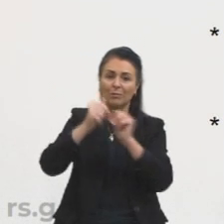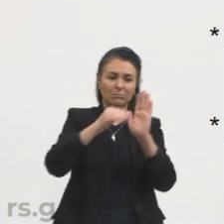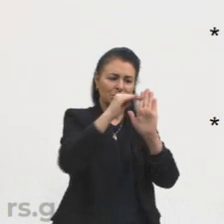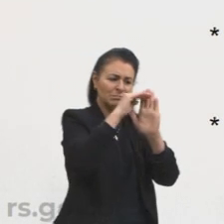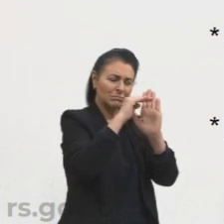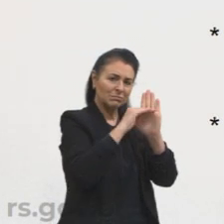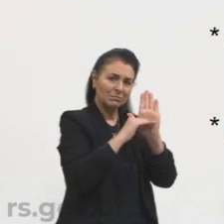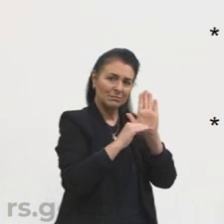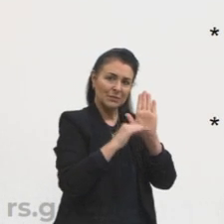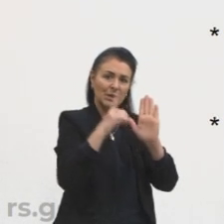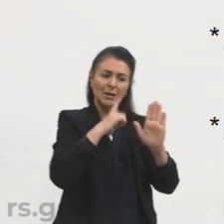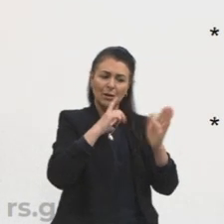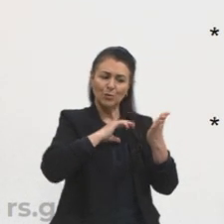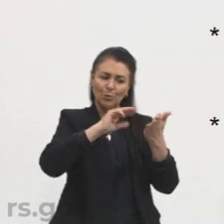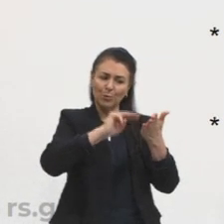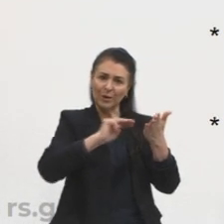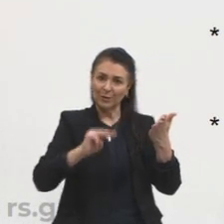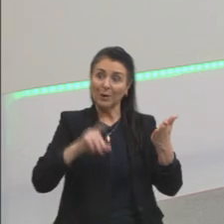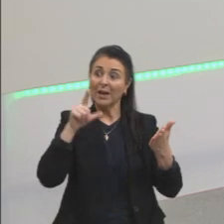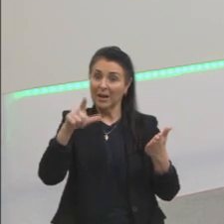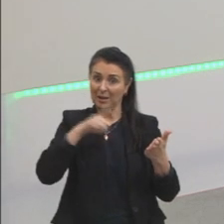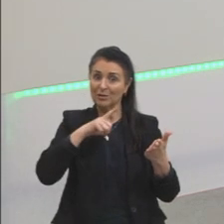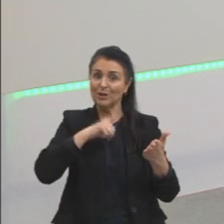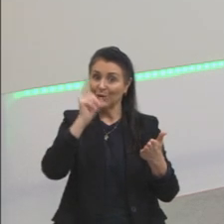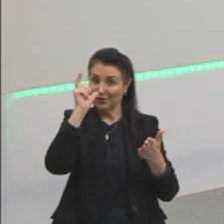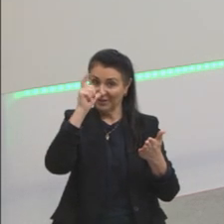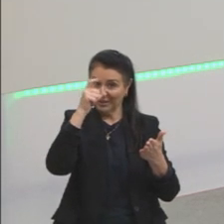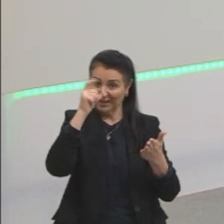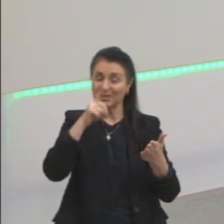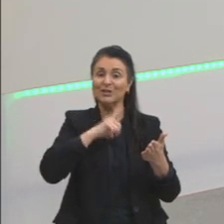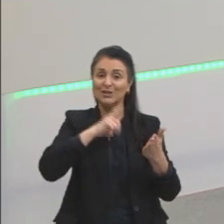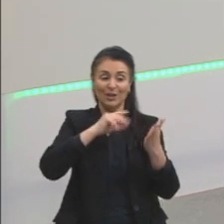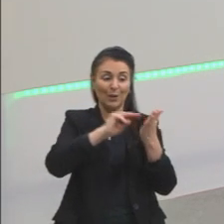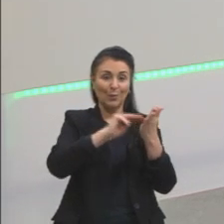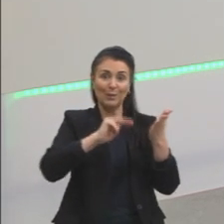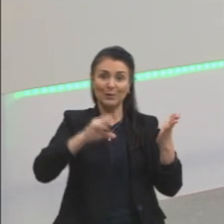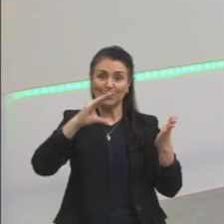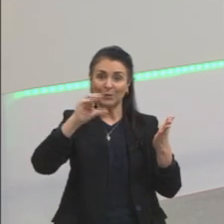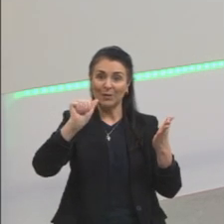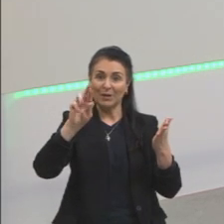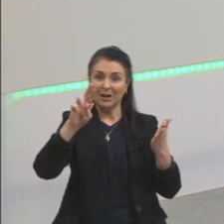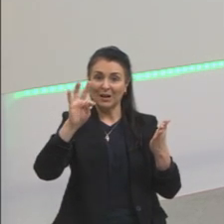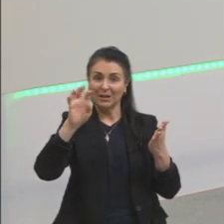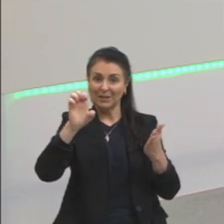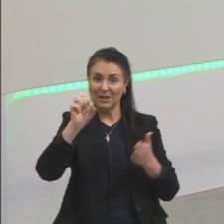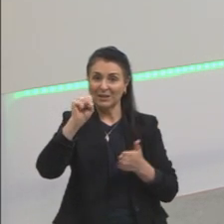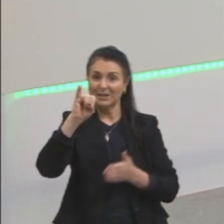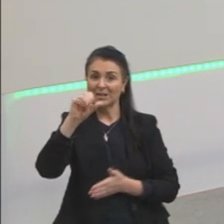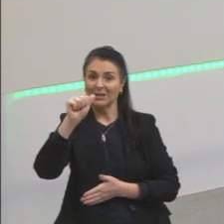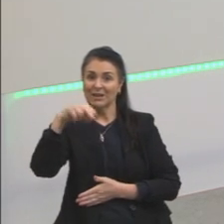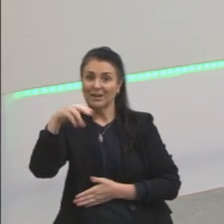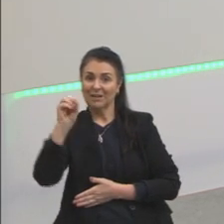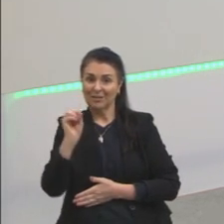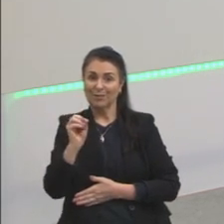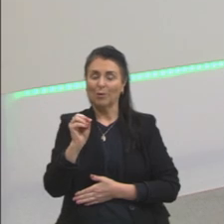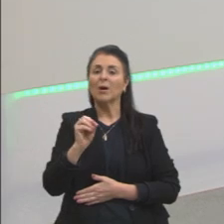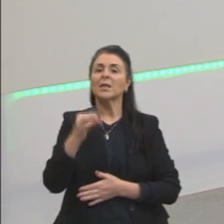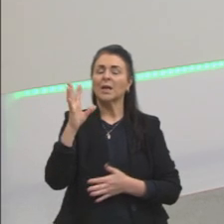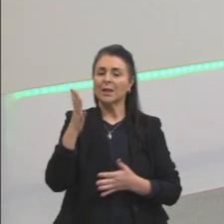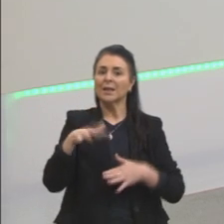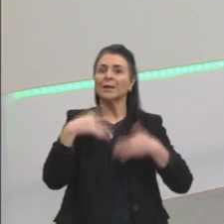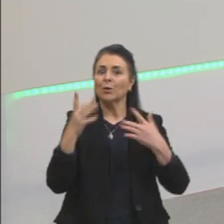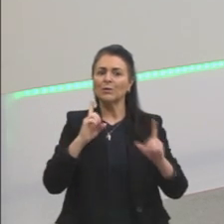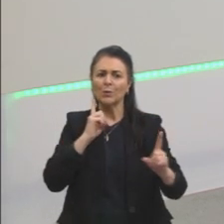Então, ele tinha um método, um método cartesiano, para que nós tivéssemos certeza que as coisas que chegassem à nossa mente,